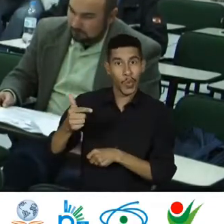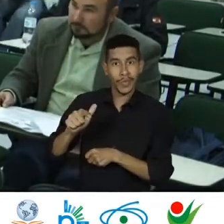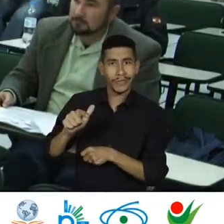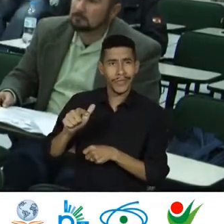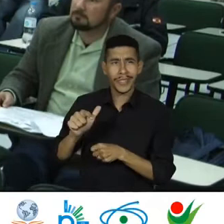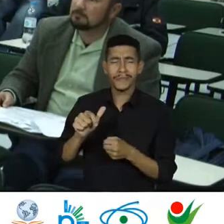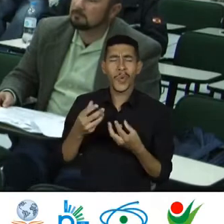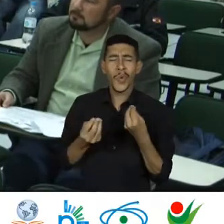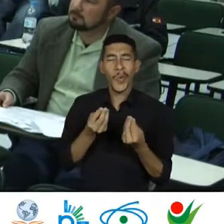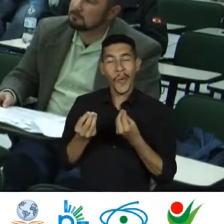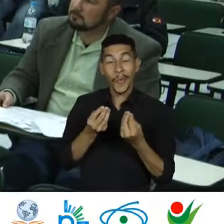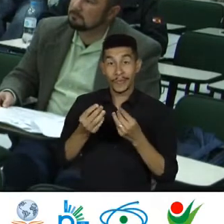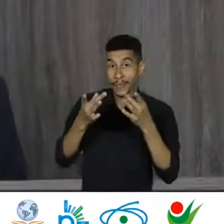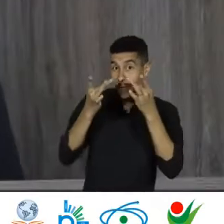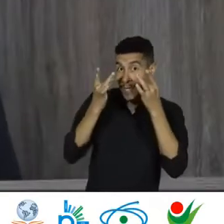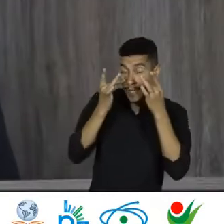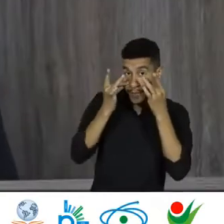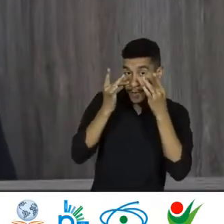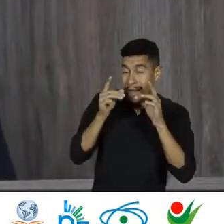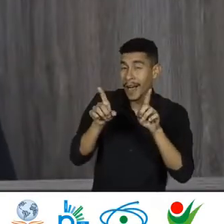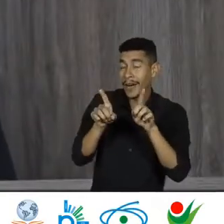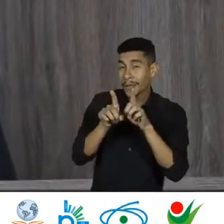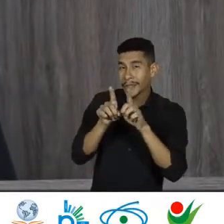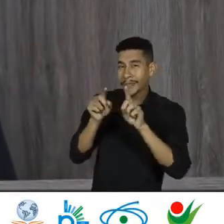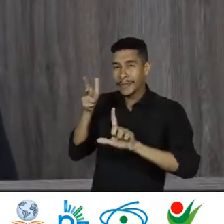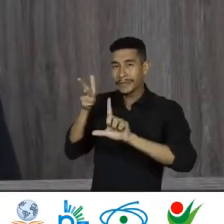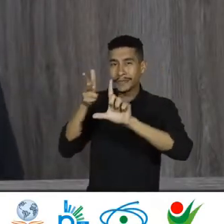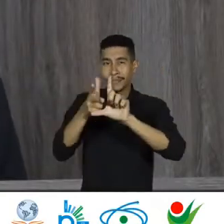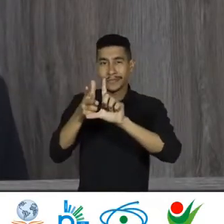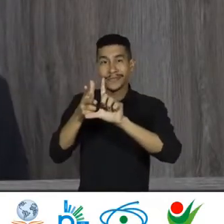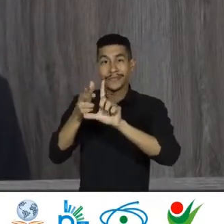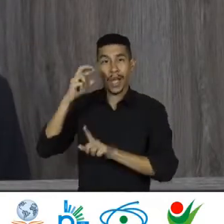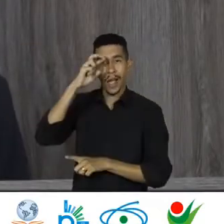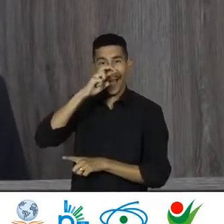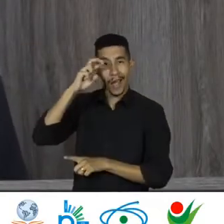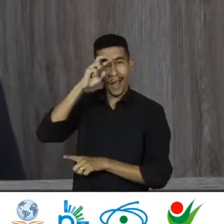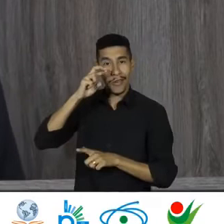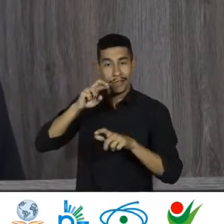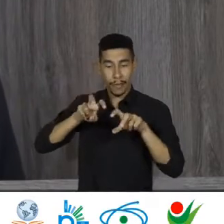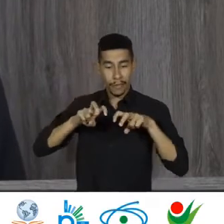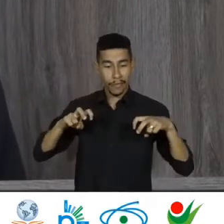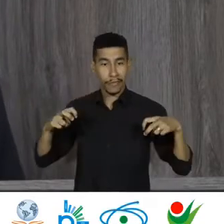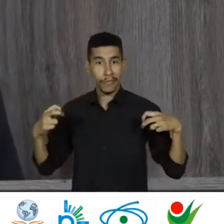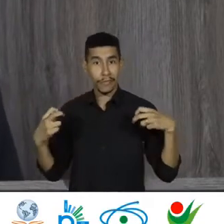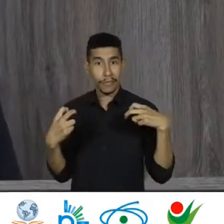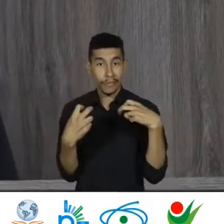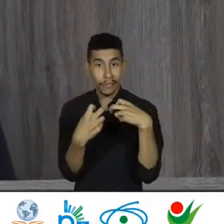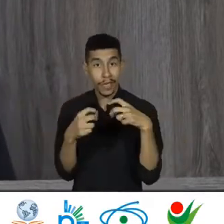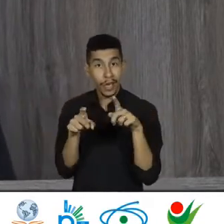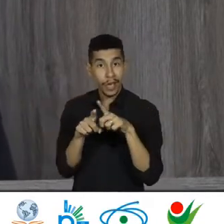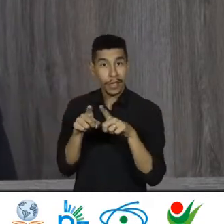formato presencial, mas com transmissão ao vivo das mesas redondas e